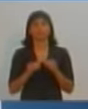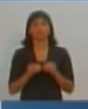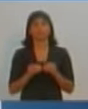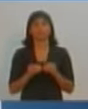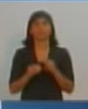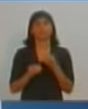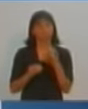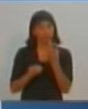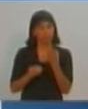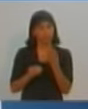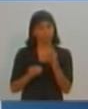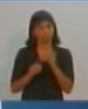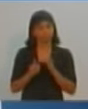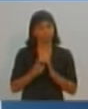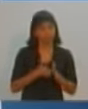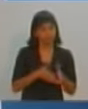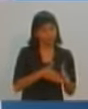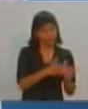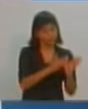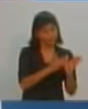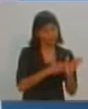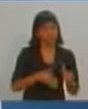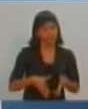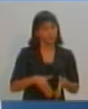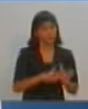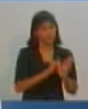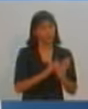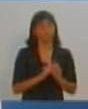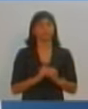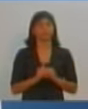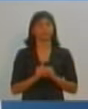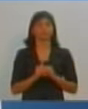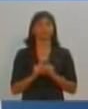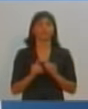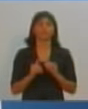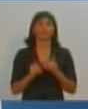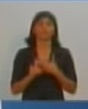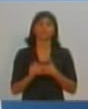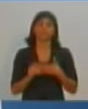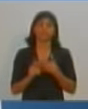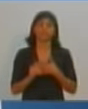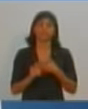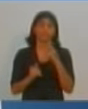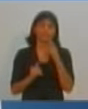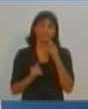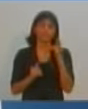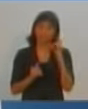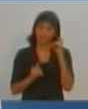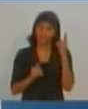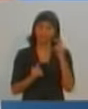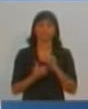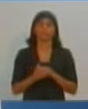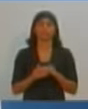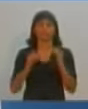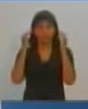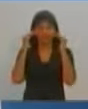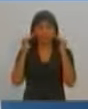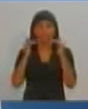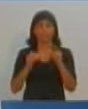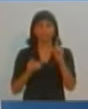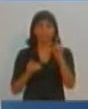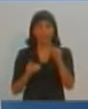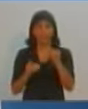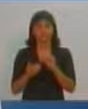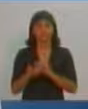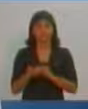candidato. É muito difícil. Nossa, mas ele é inimigo. Como pode falar isso? É o que eu acho. Mas eu gostaria de saber, candidato, com todo respeito, o senhor já avisou o